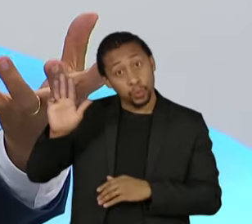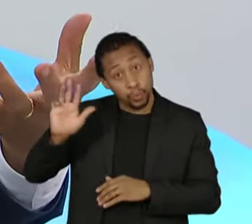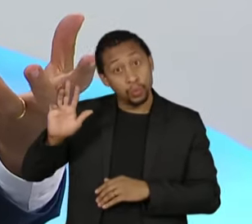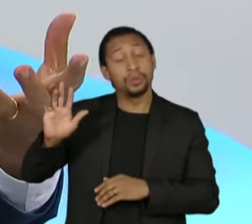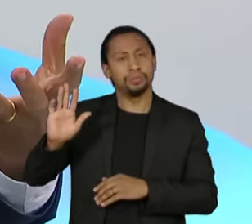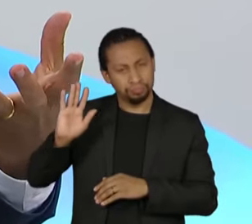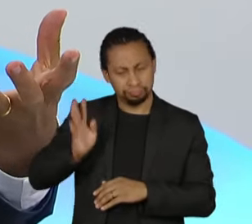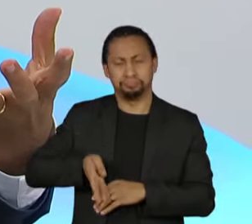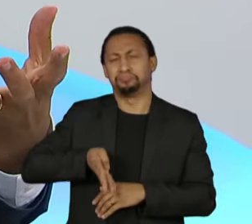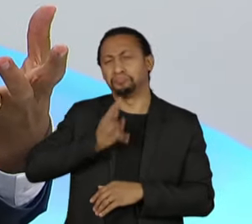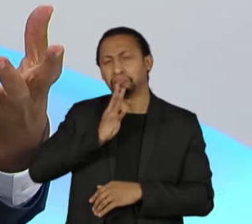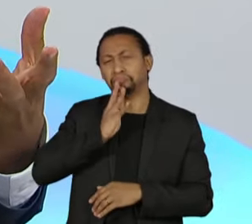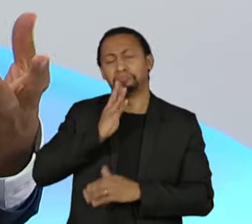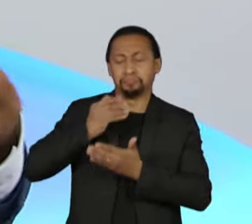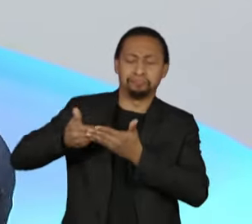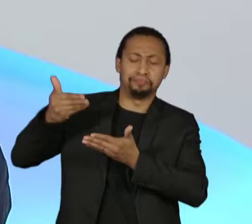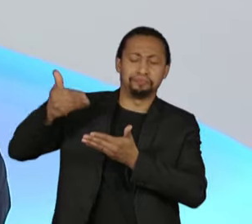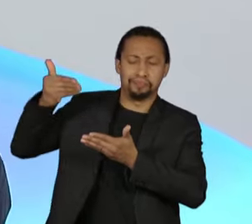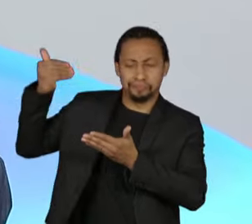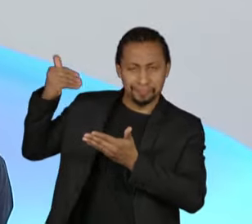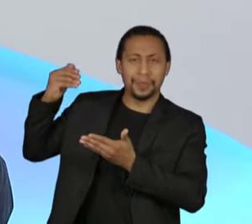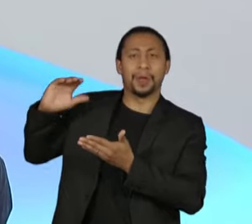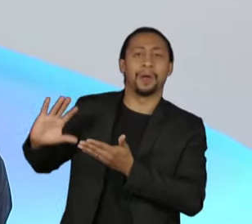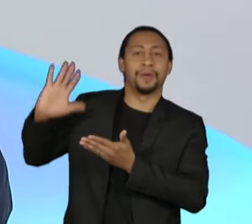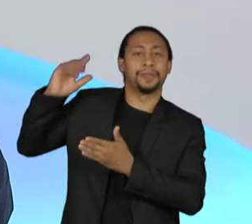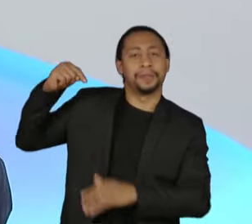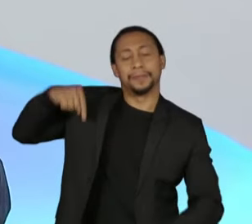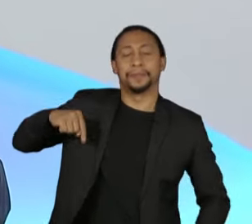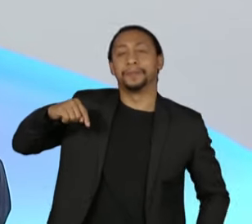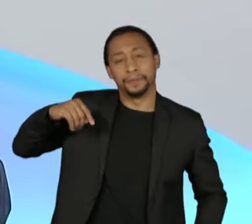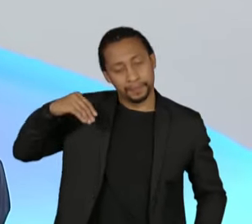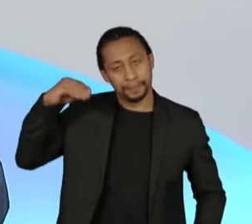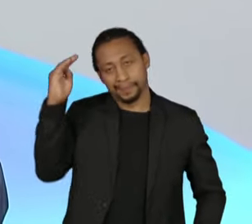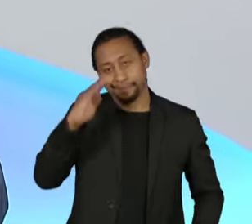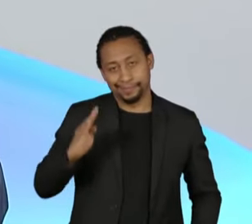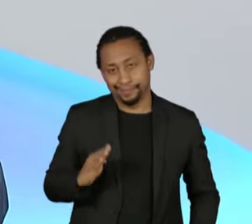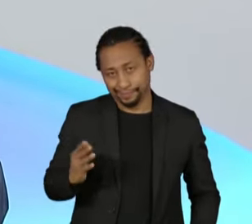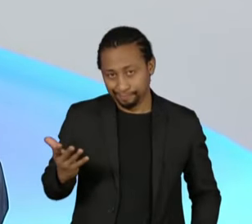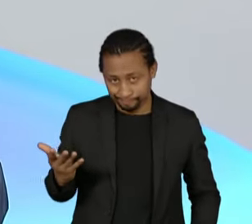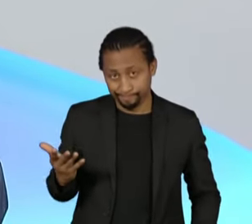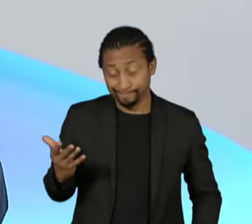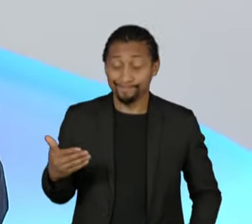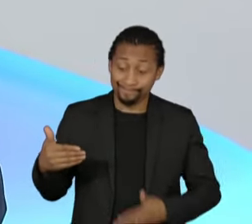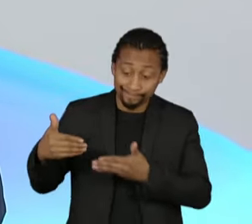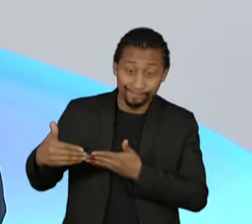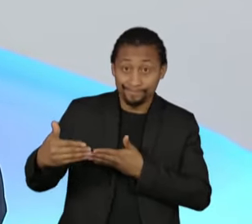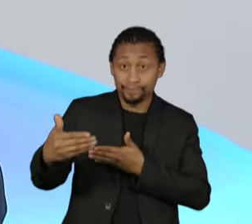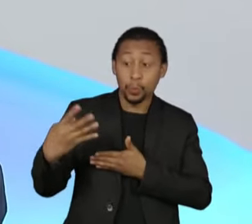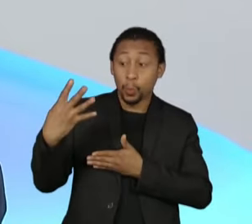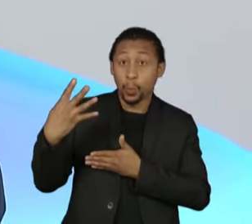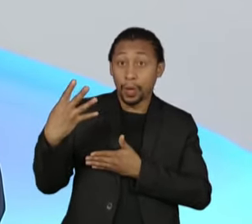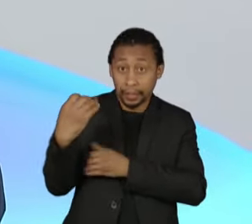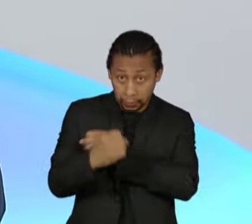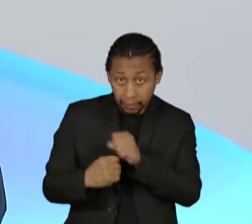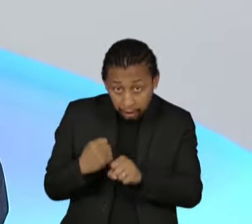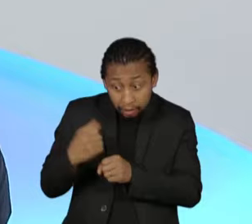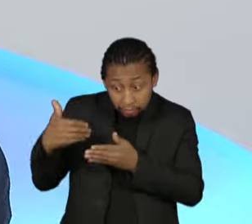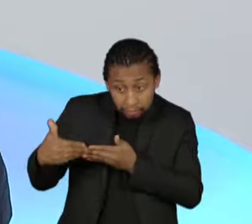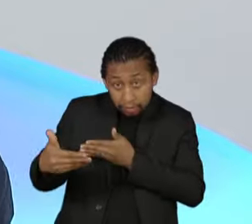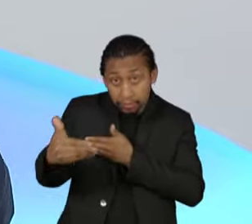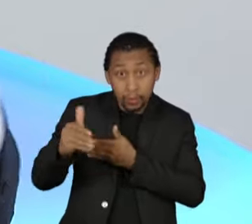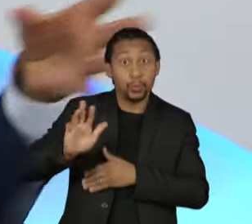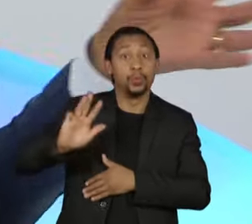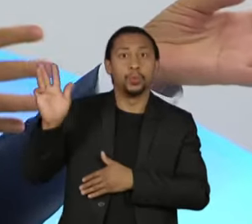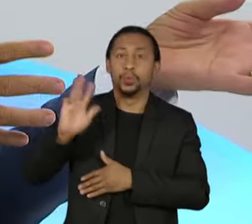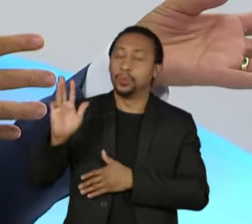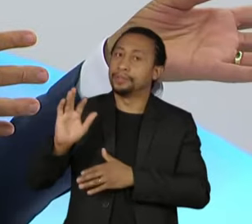aconteceu no Brasil. Para ele, esse mandato é um projeto de vida. É um